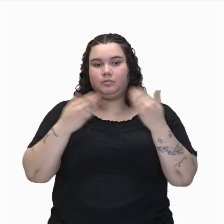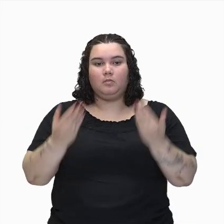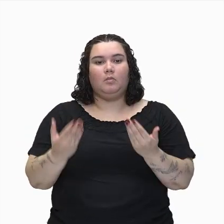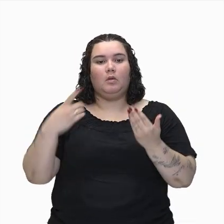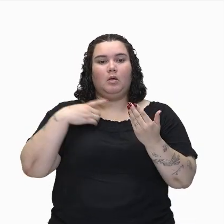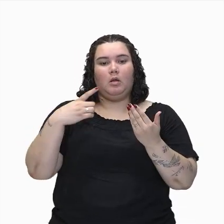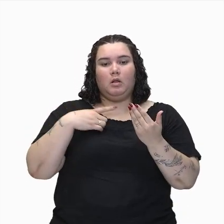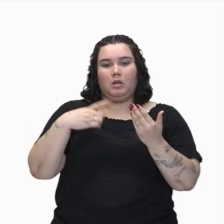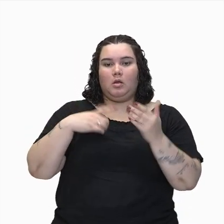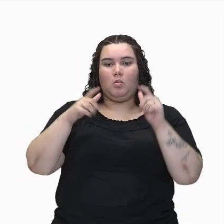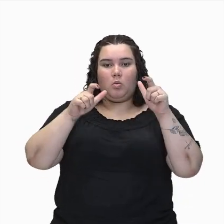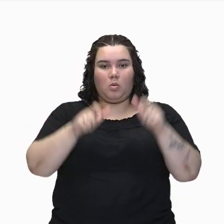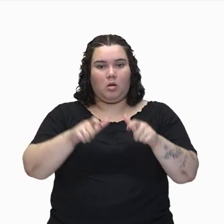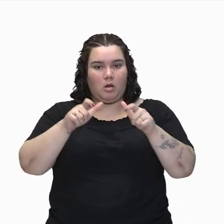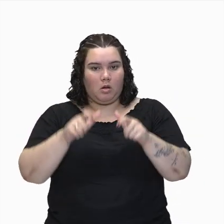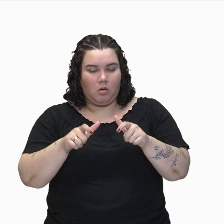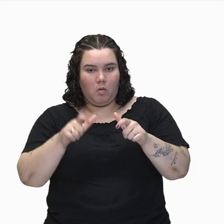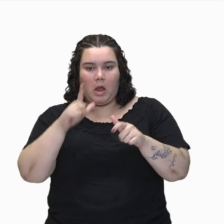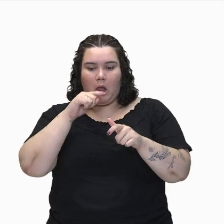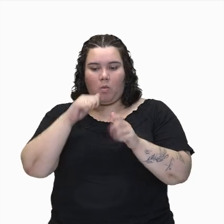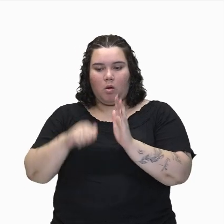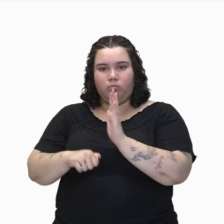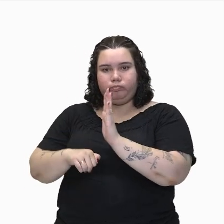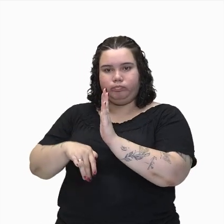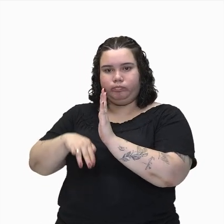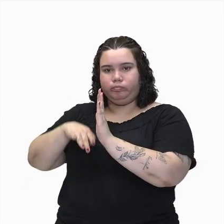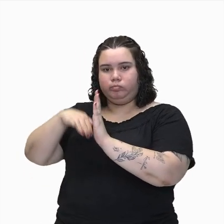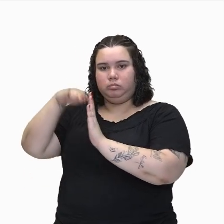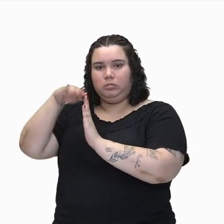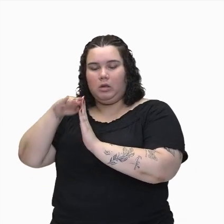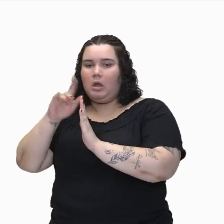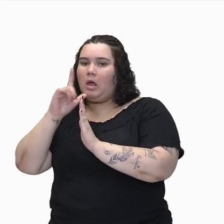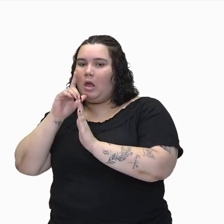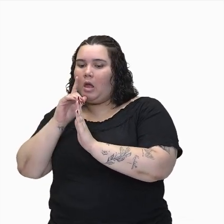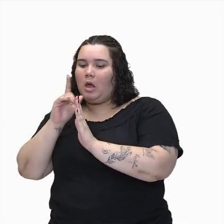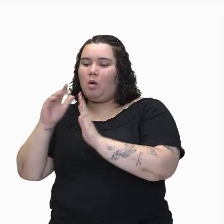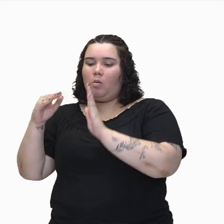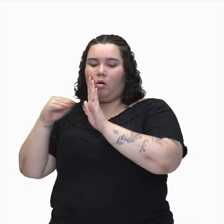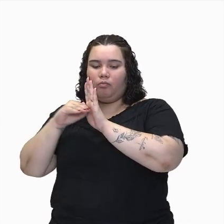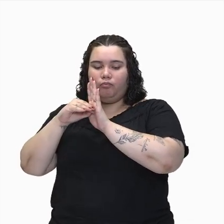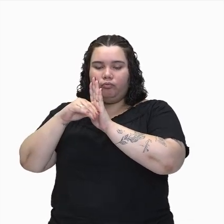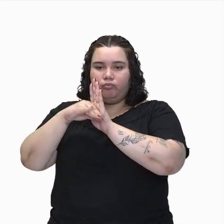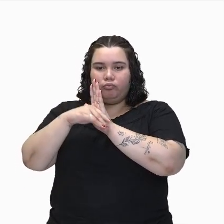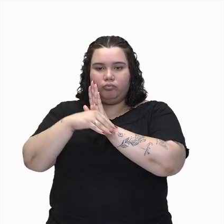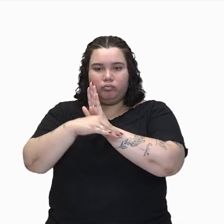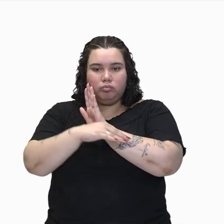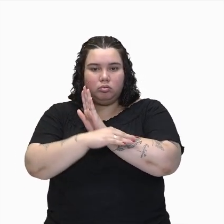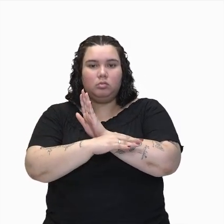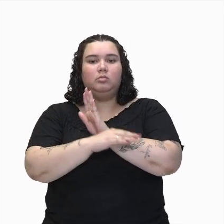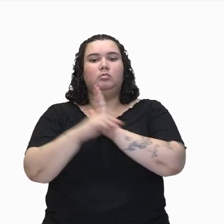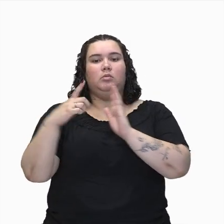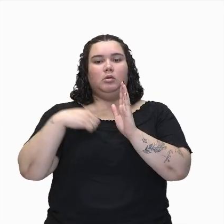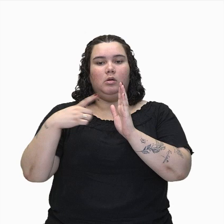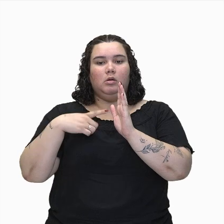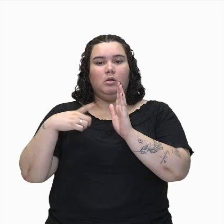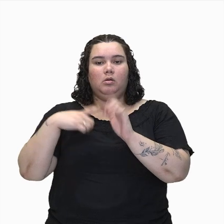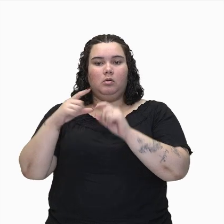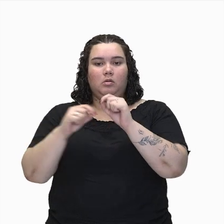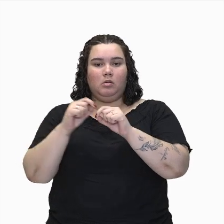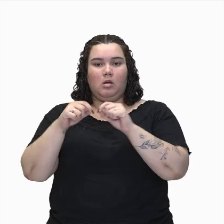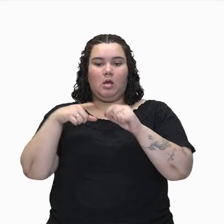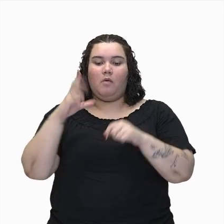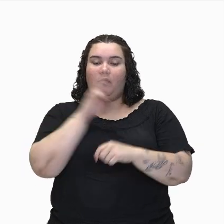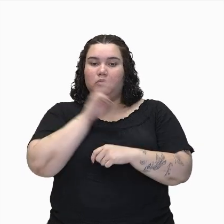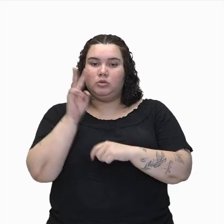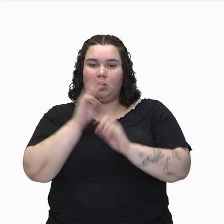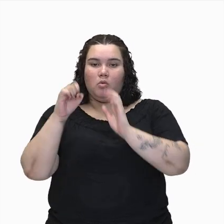o reservatório, que depois vai ter a barragem, essa água que foi barrada vai cair, vai ter velocidade,